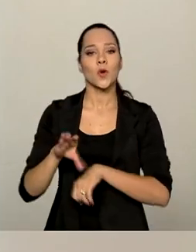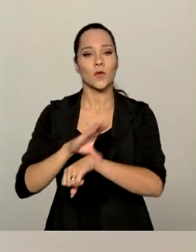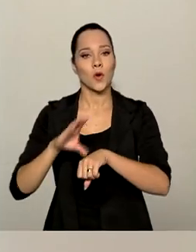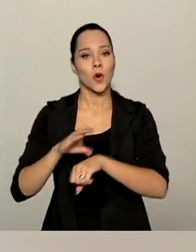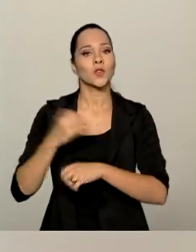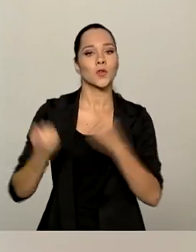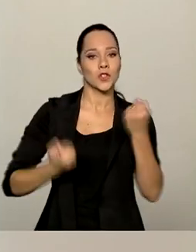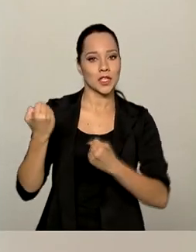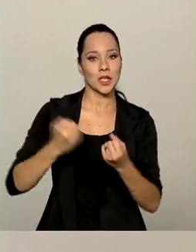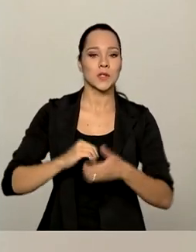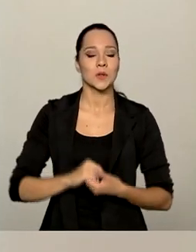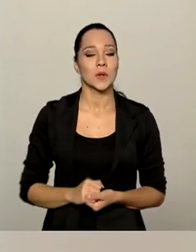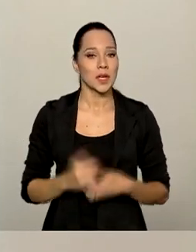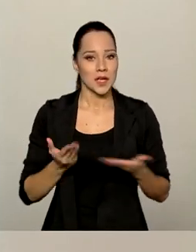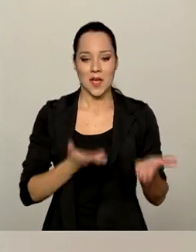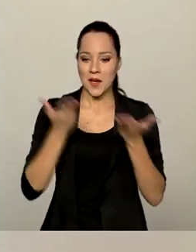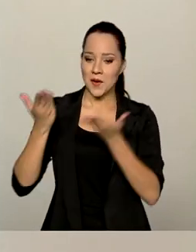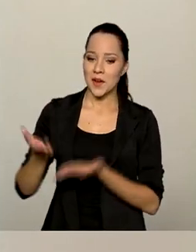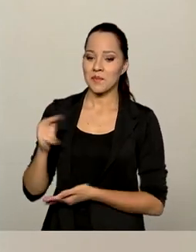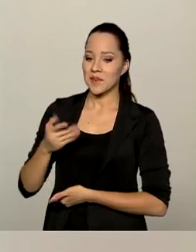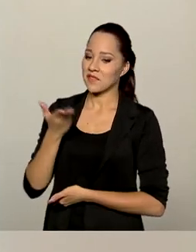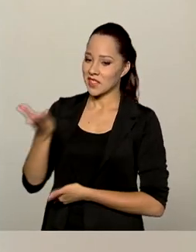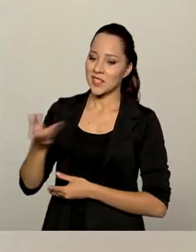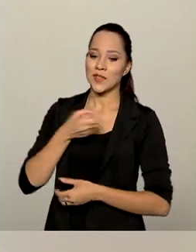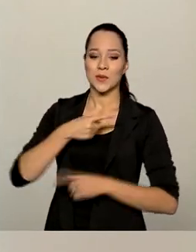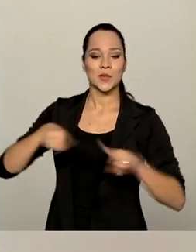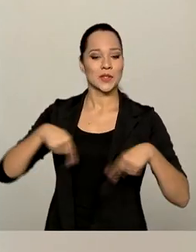Código Brasileiro de Trânsito. E passo a palavra para você no estúdio, Renata.